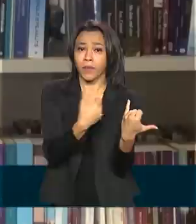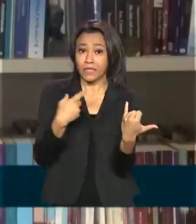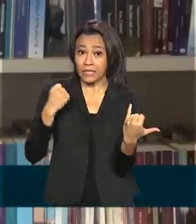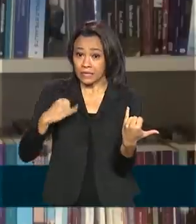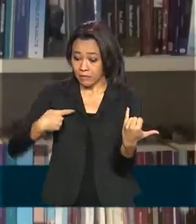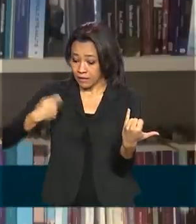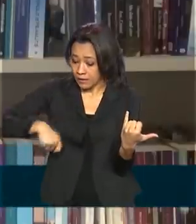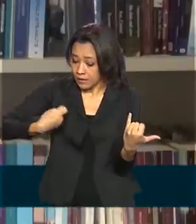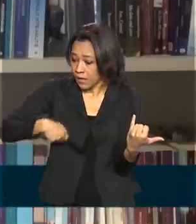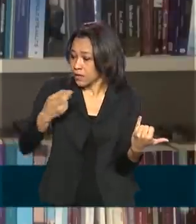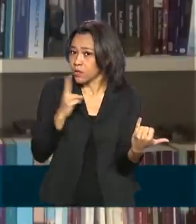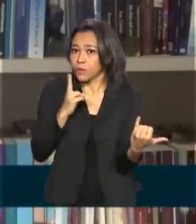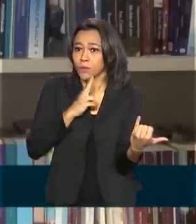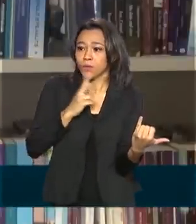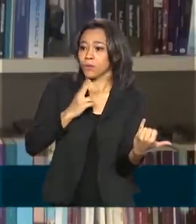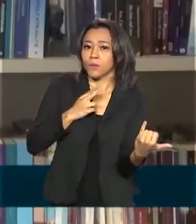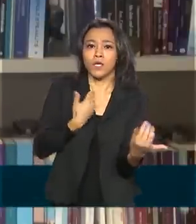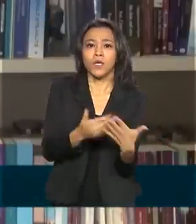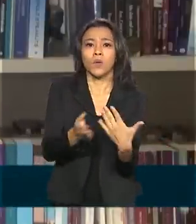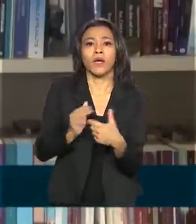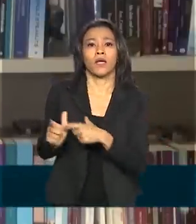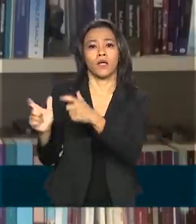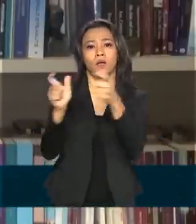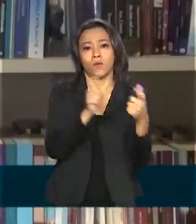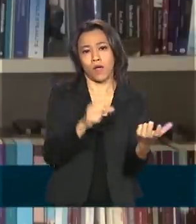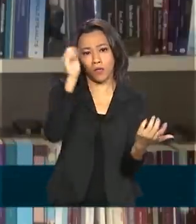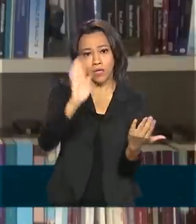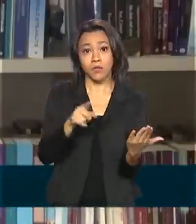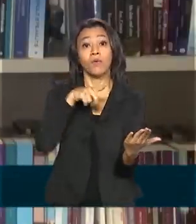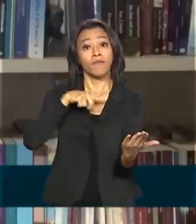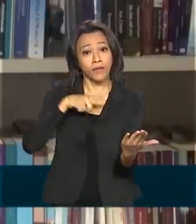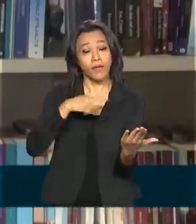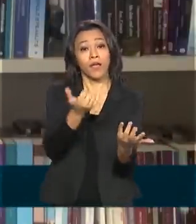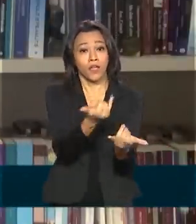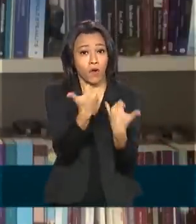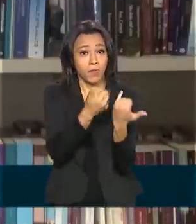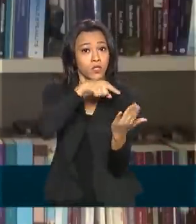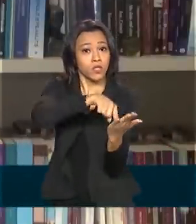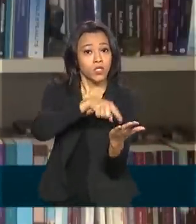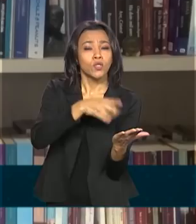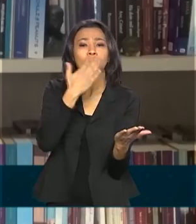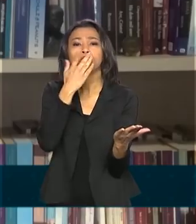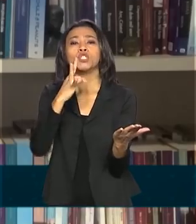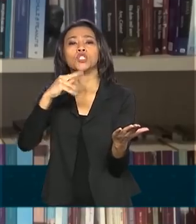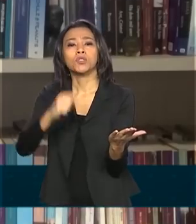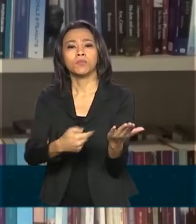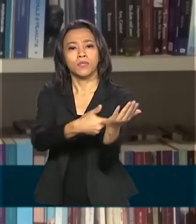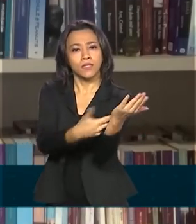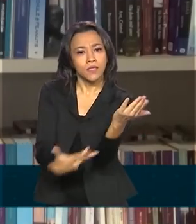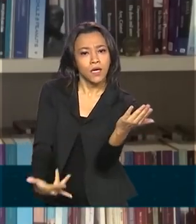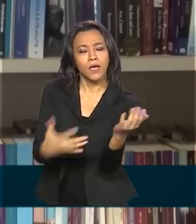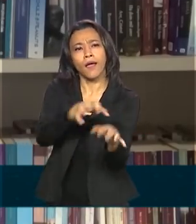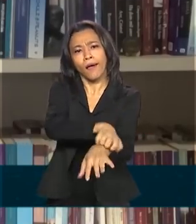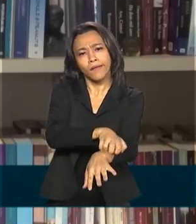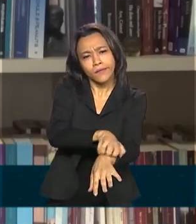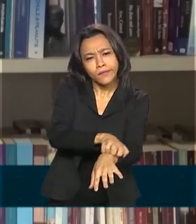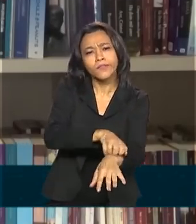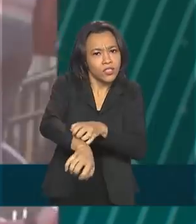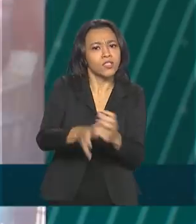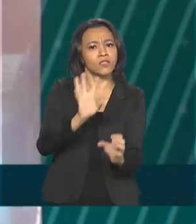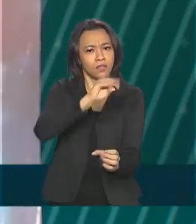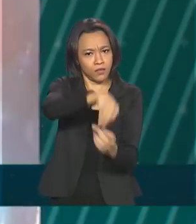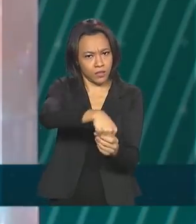precise de socorro em qualquer lugar do país, pois terá informações como tipo sanguíneo e alergias, por exemplo.